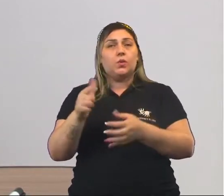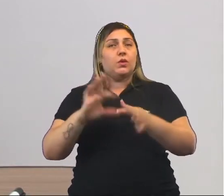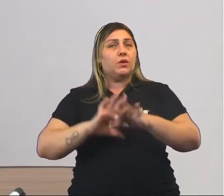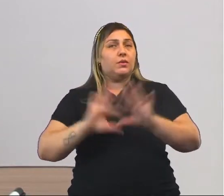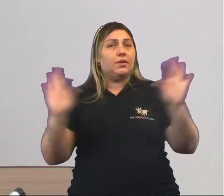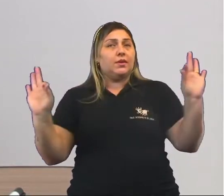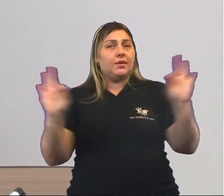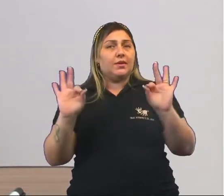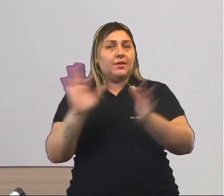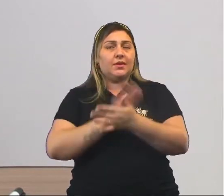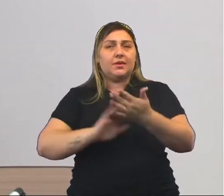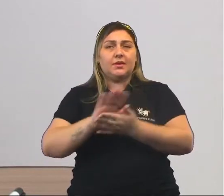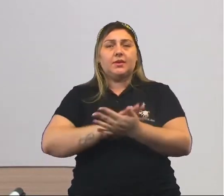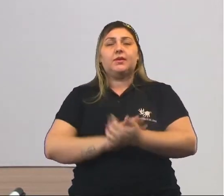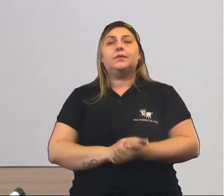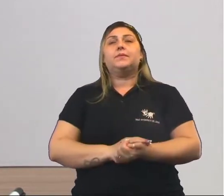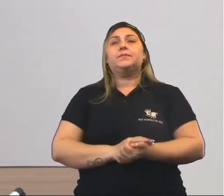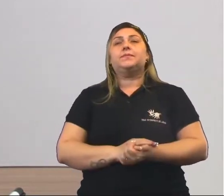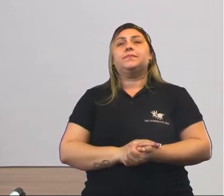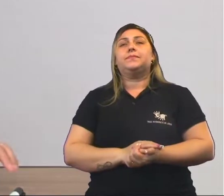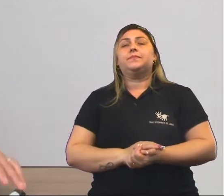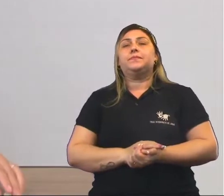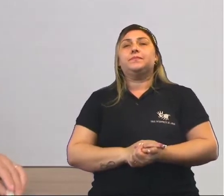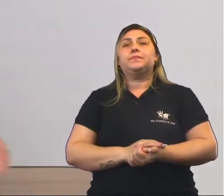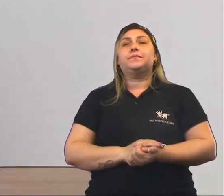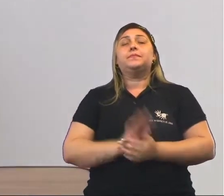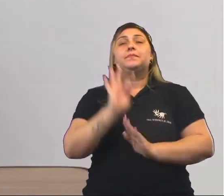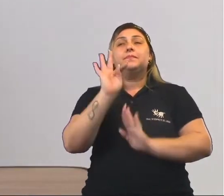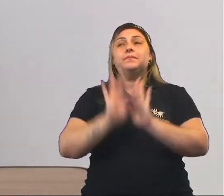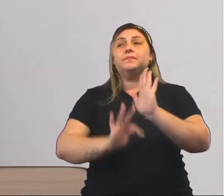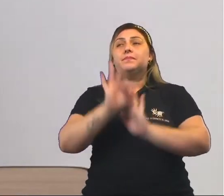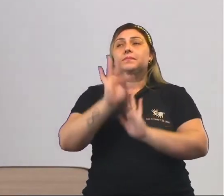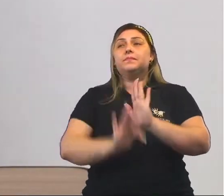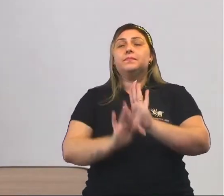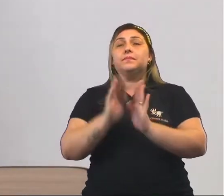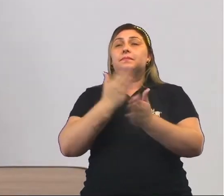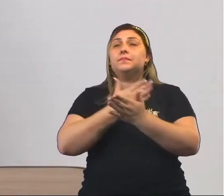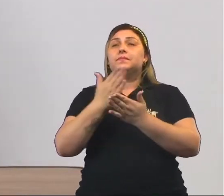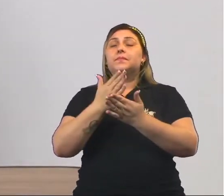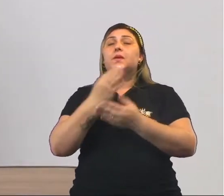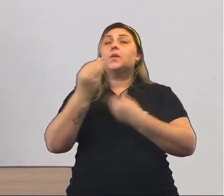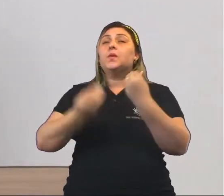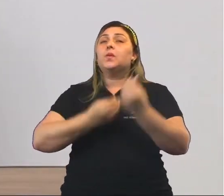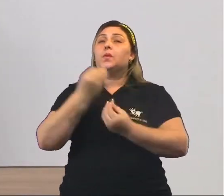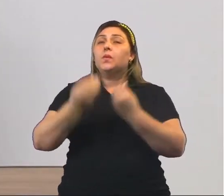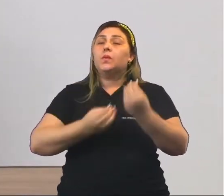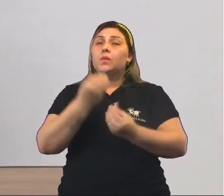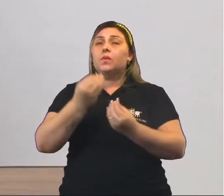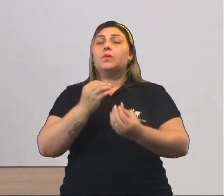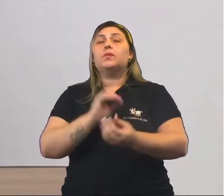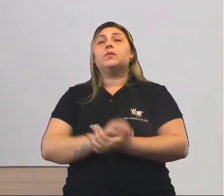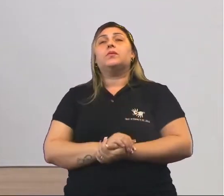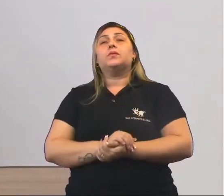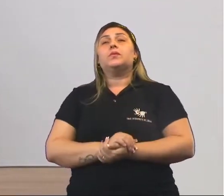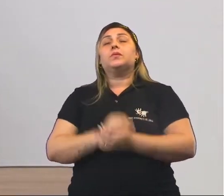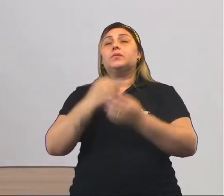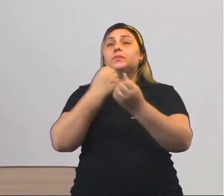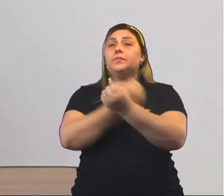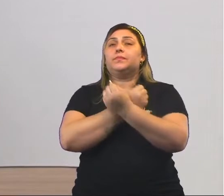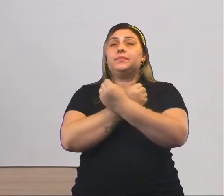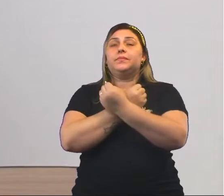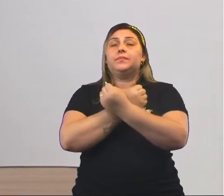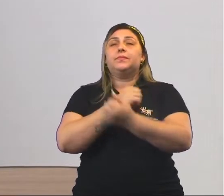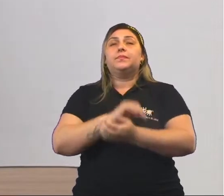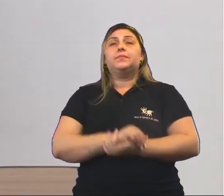liberdade a nada. E é interessante nessa parte do texto, vamos lá. Ele inicia falando como se estabelece a escravidão.